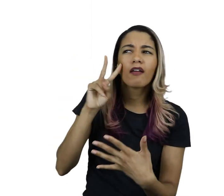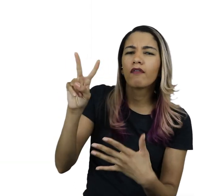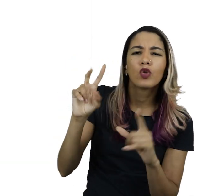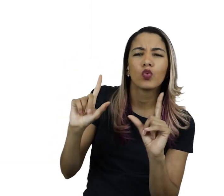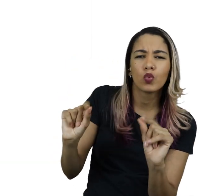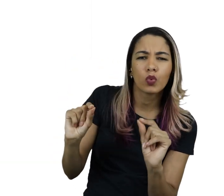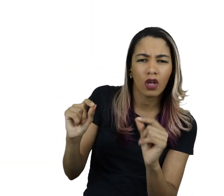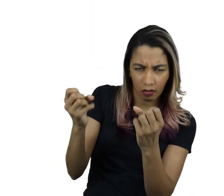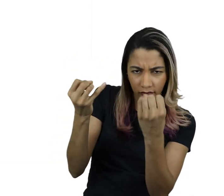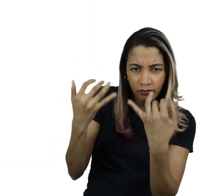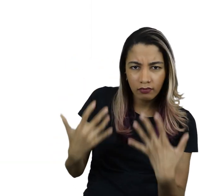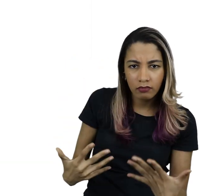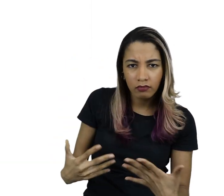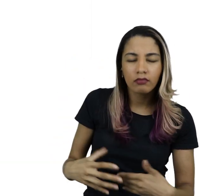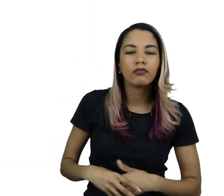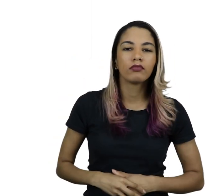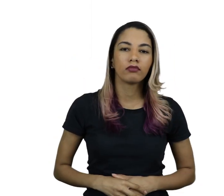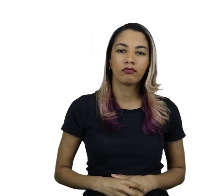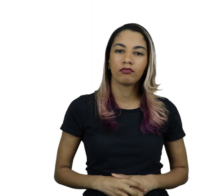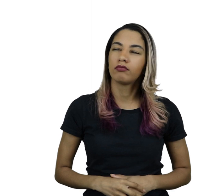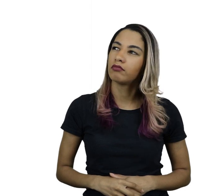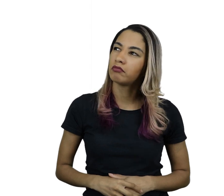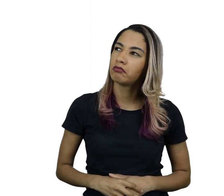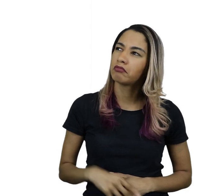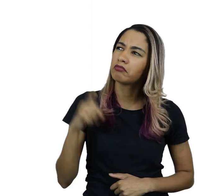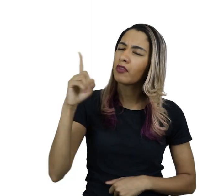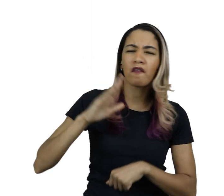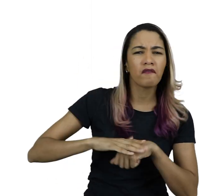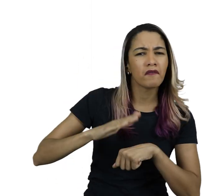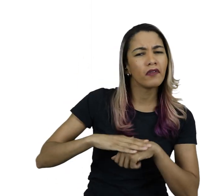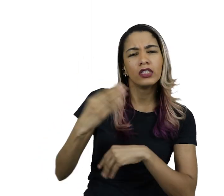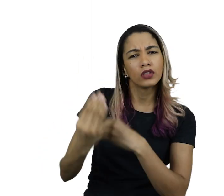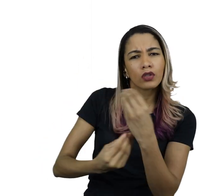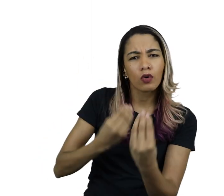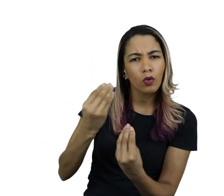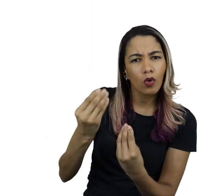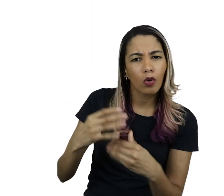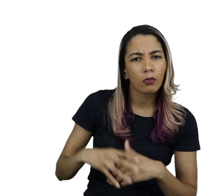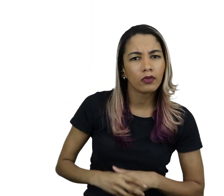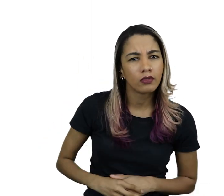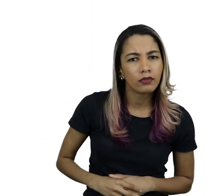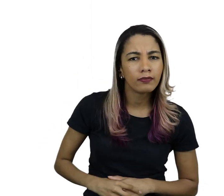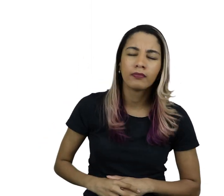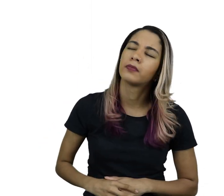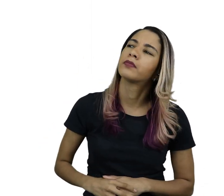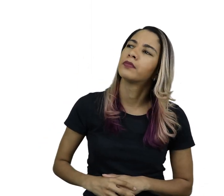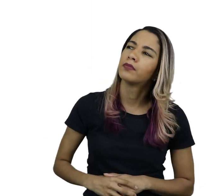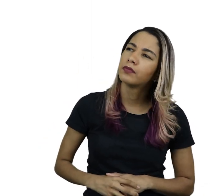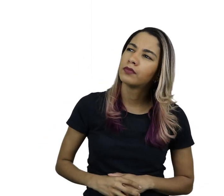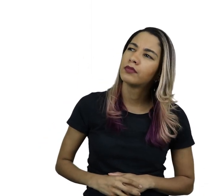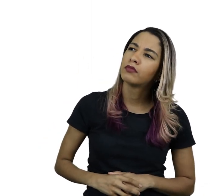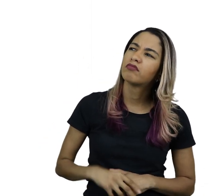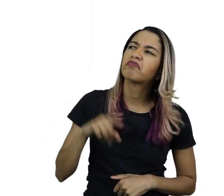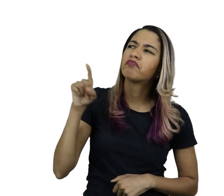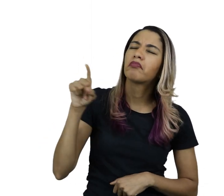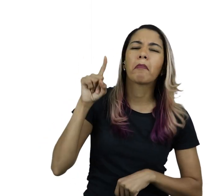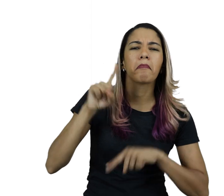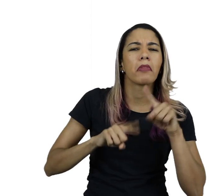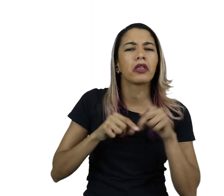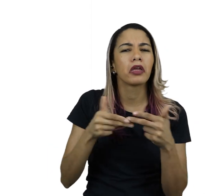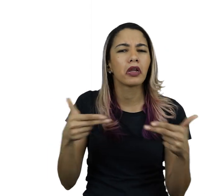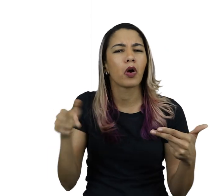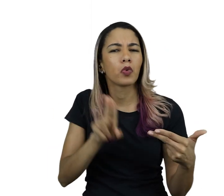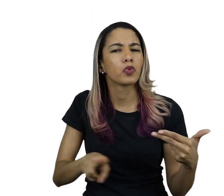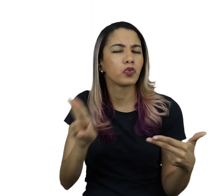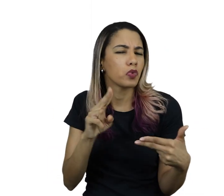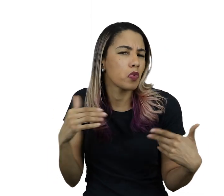está vendo? Como você acha que esta obra foi feita? De que material